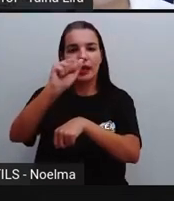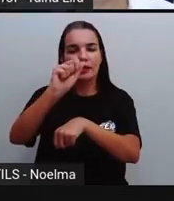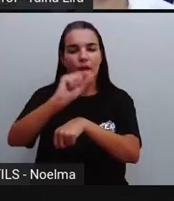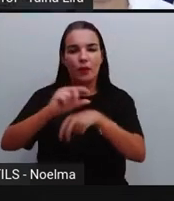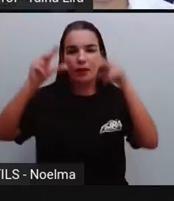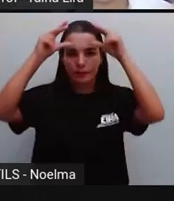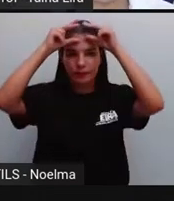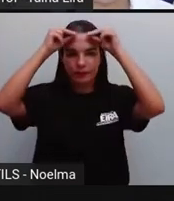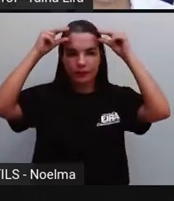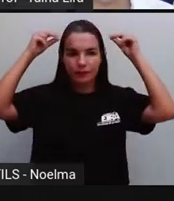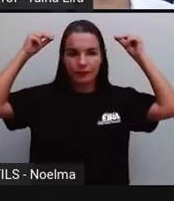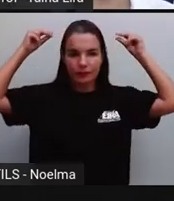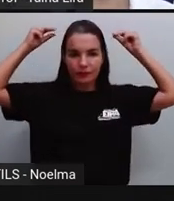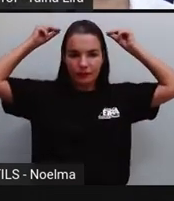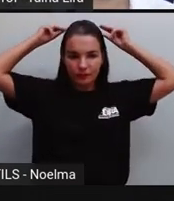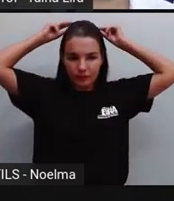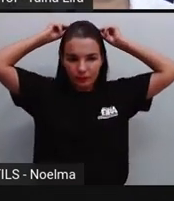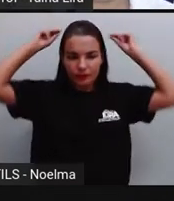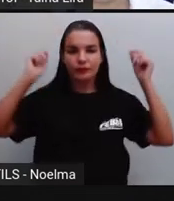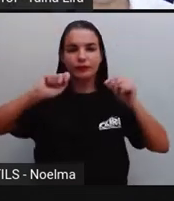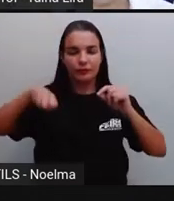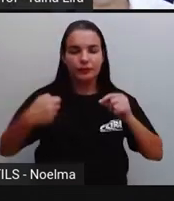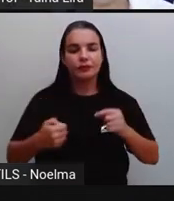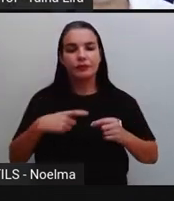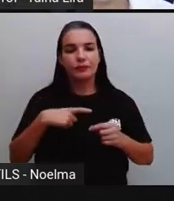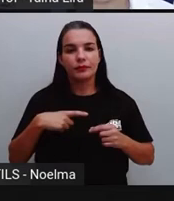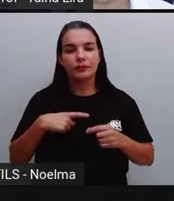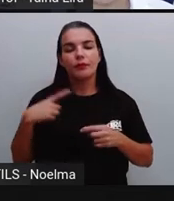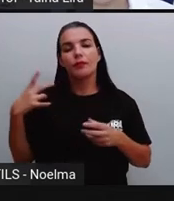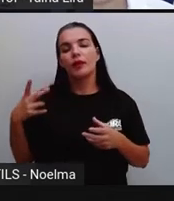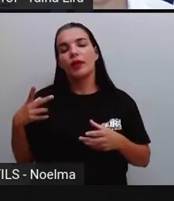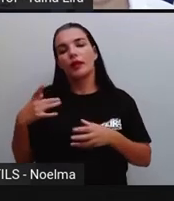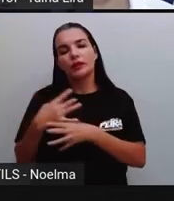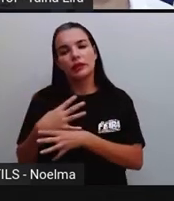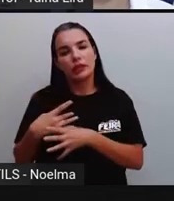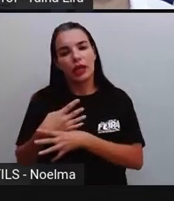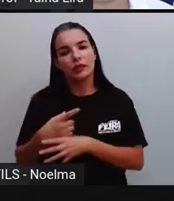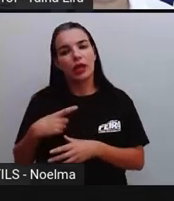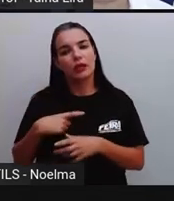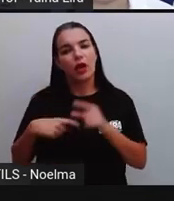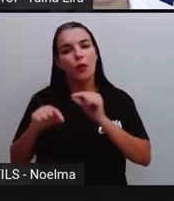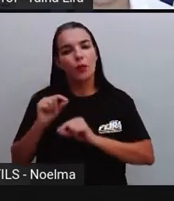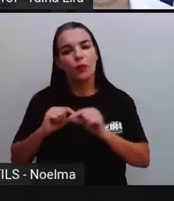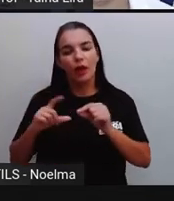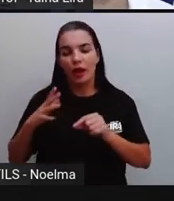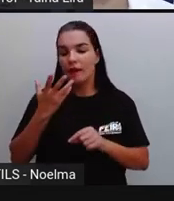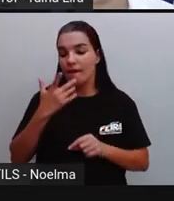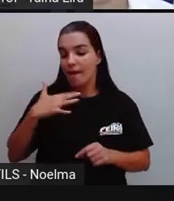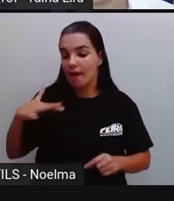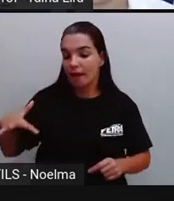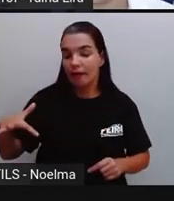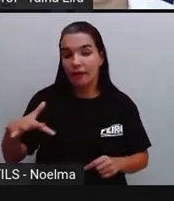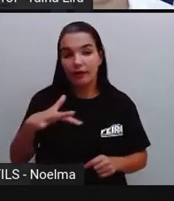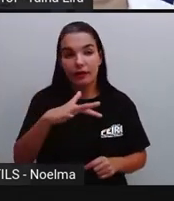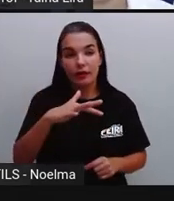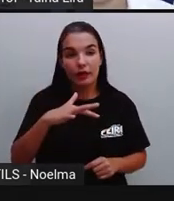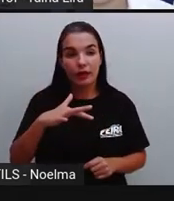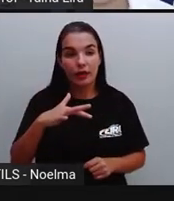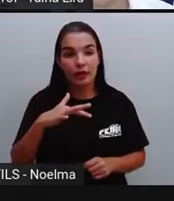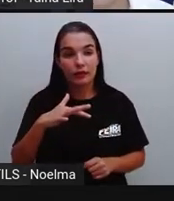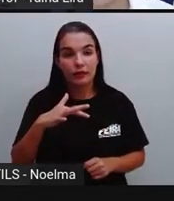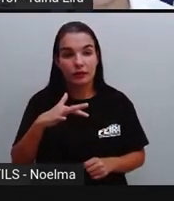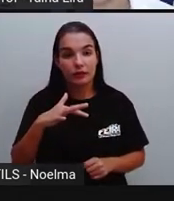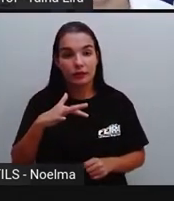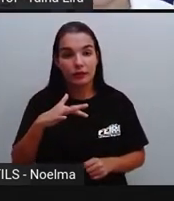Então, lá na Grécia, existiam cidades, né, onde as crianças, por exemplo,